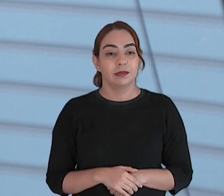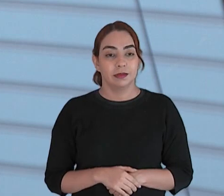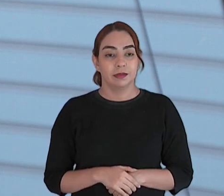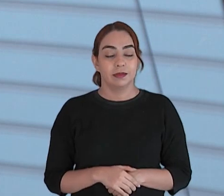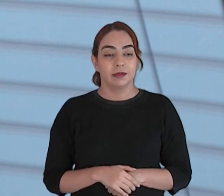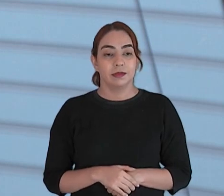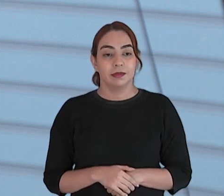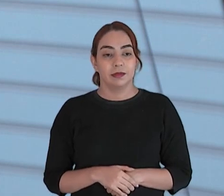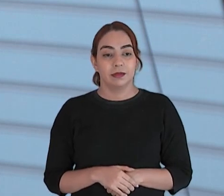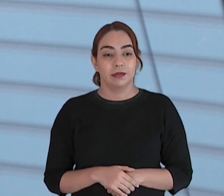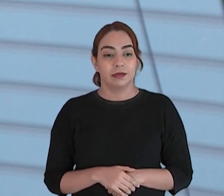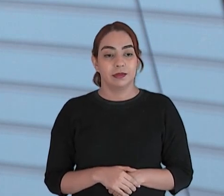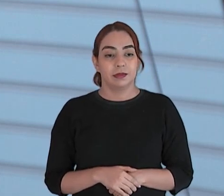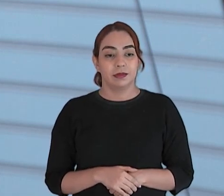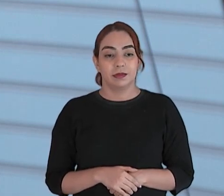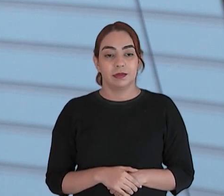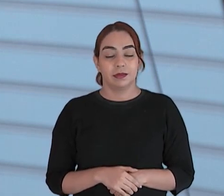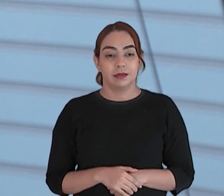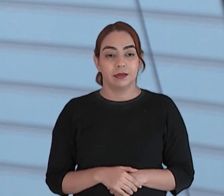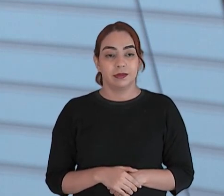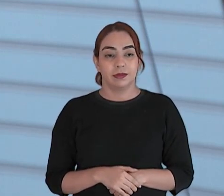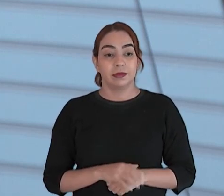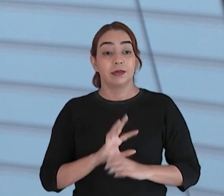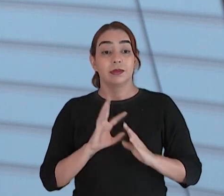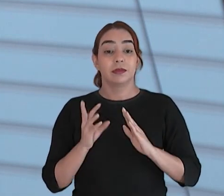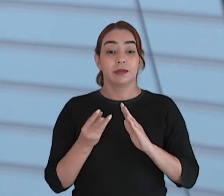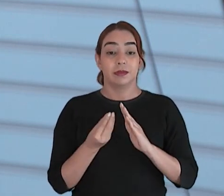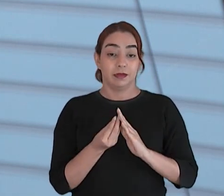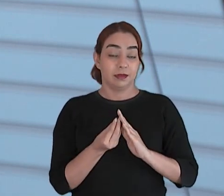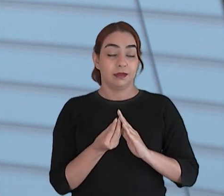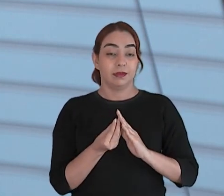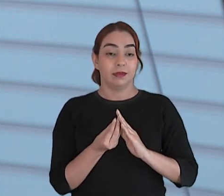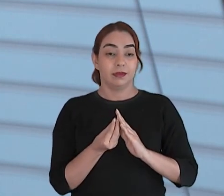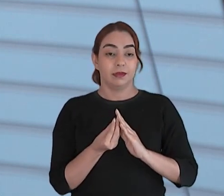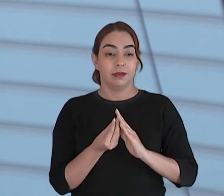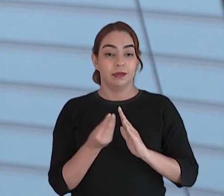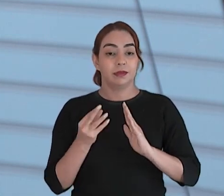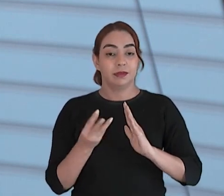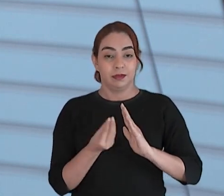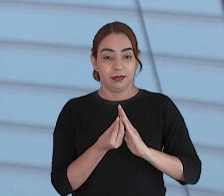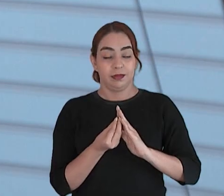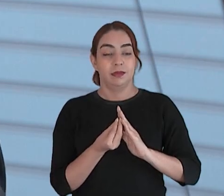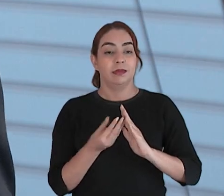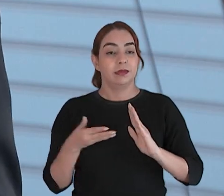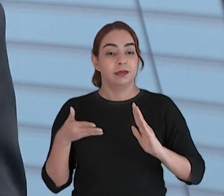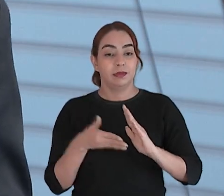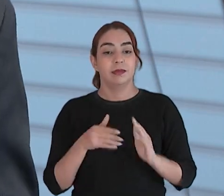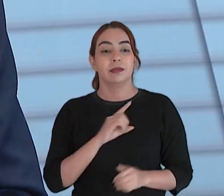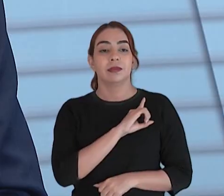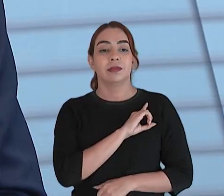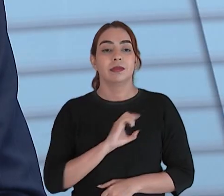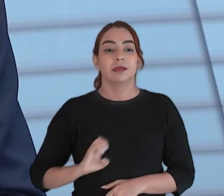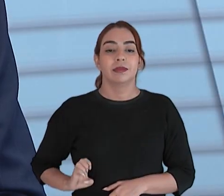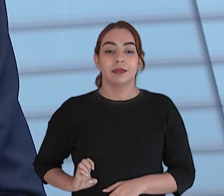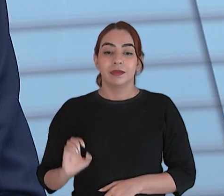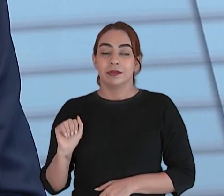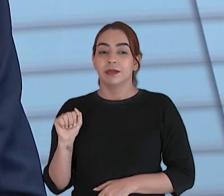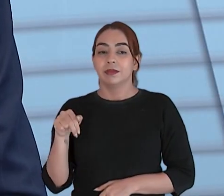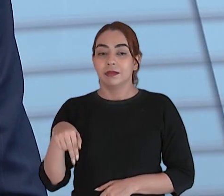presbítero da primeira igreja presbiteriana renovada de Fortaleza. Deputado Antônio Henrique,